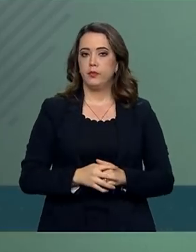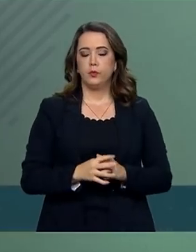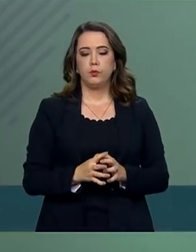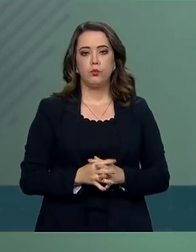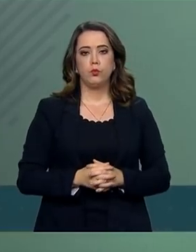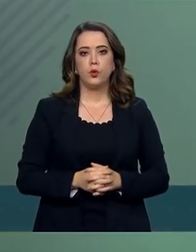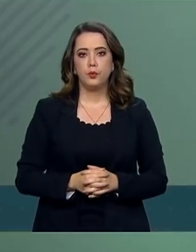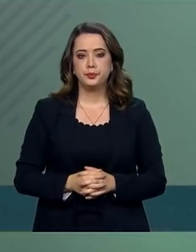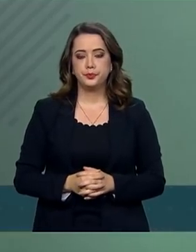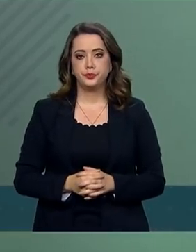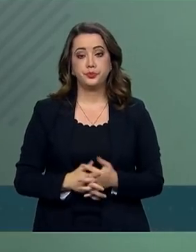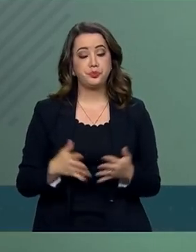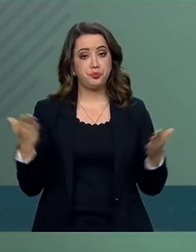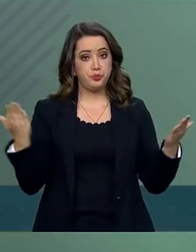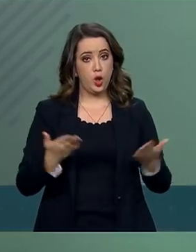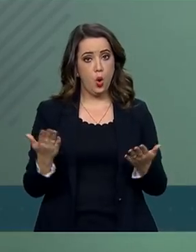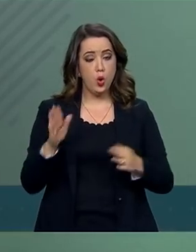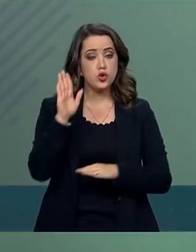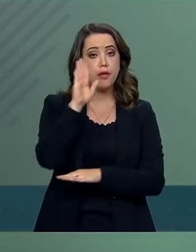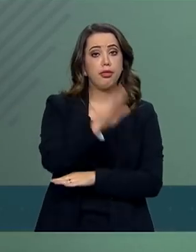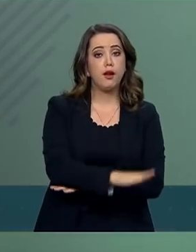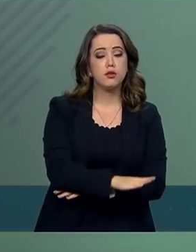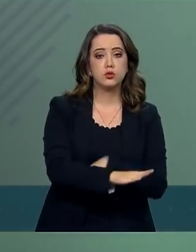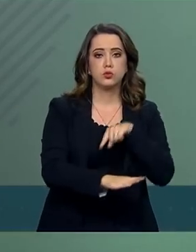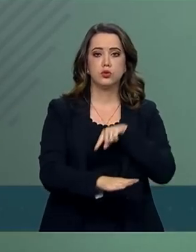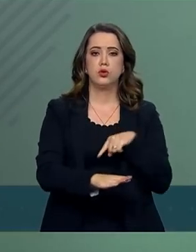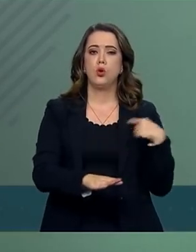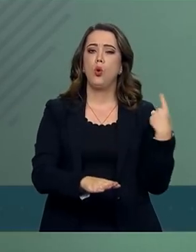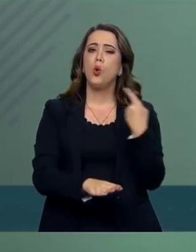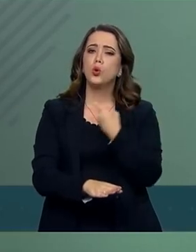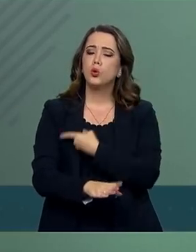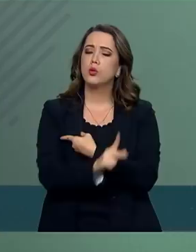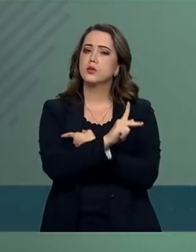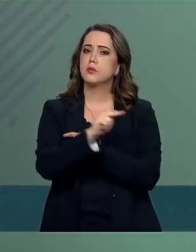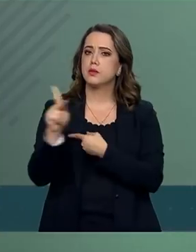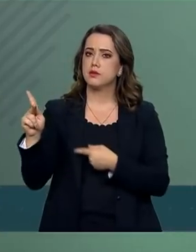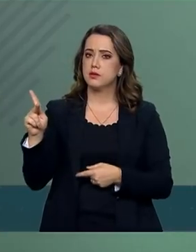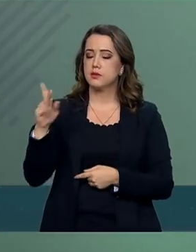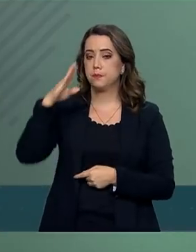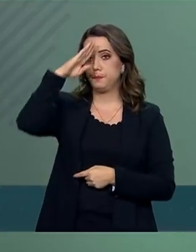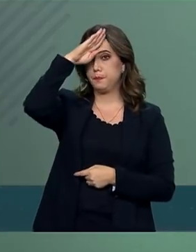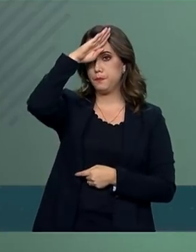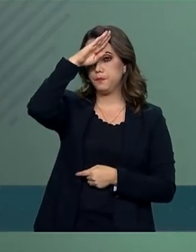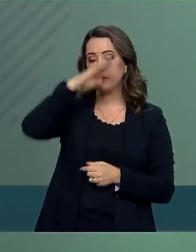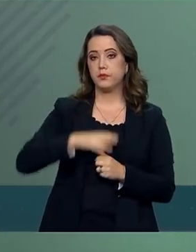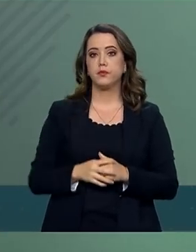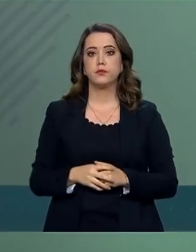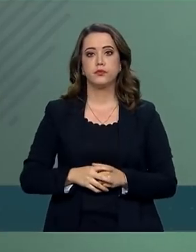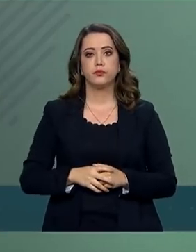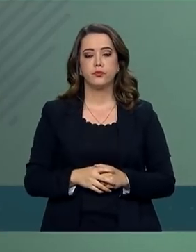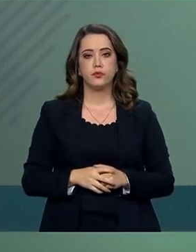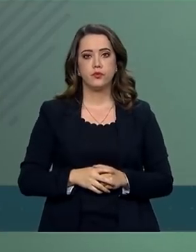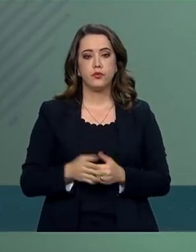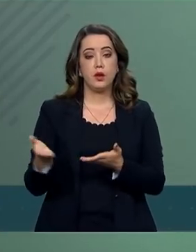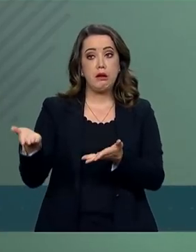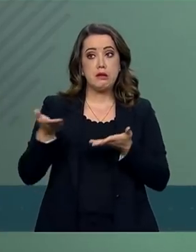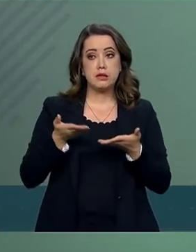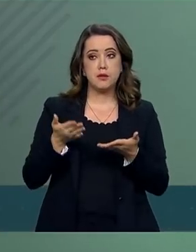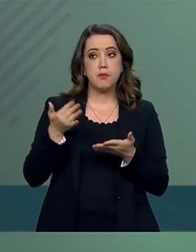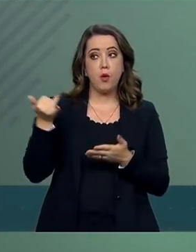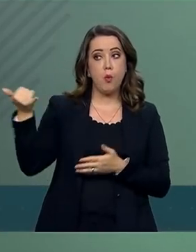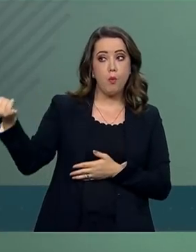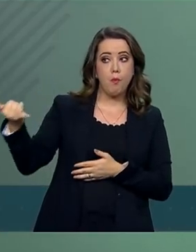hoje à tarde, o nosso presidente Jair Bolsonaro recebeu uma